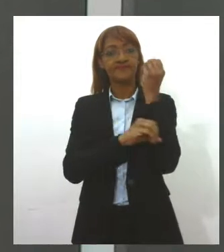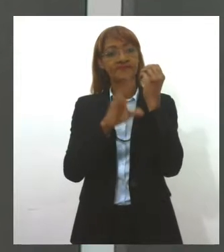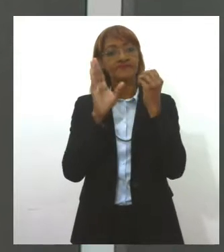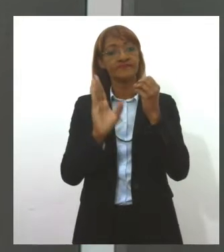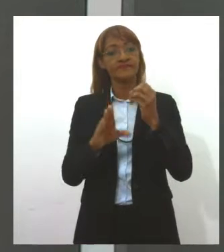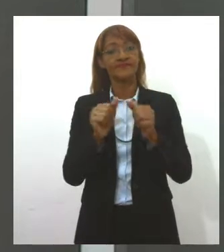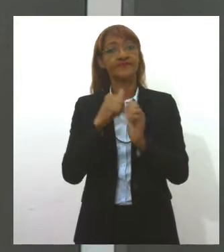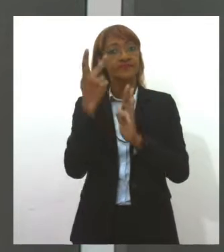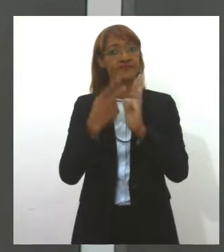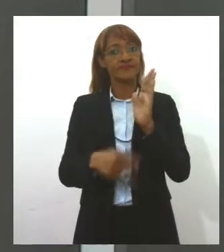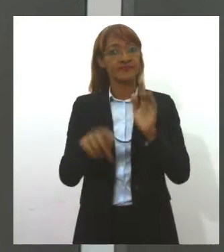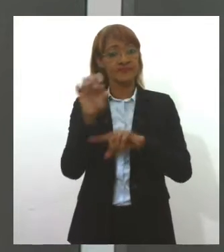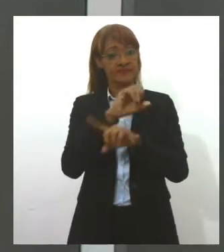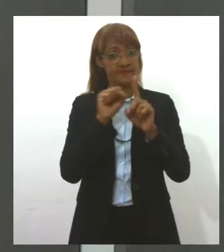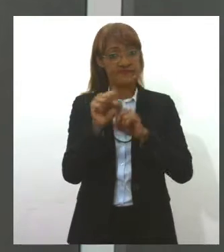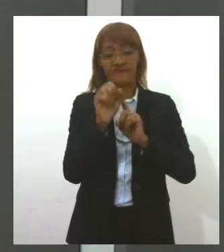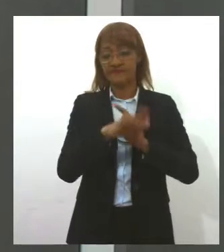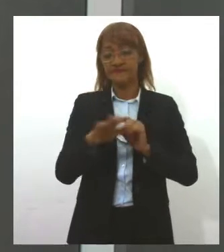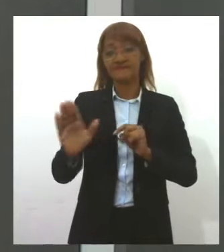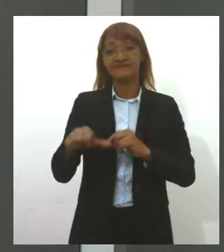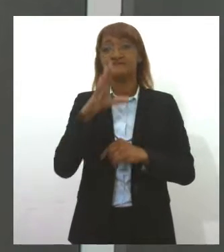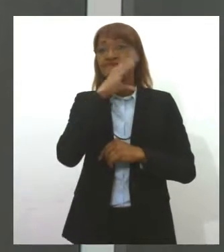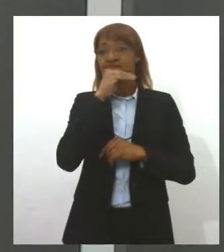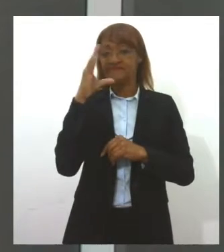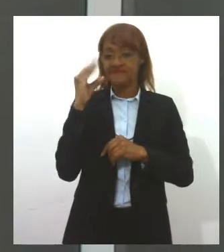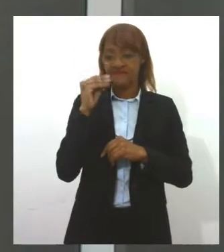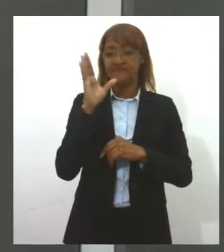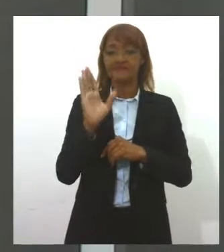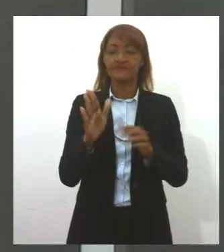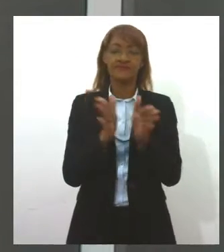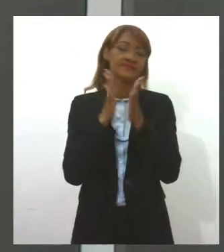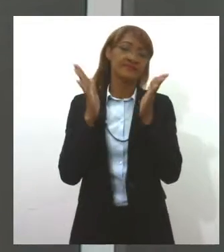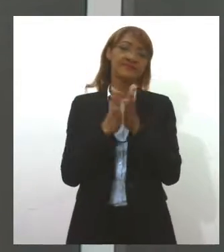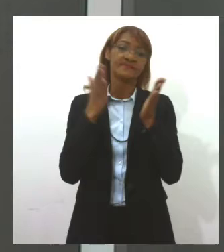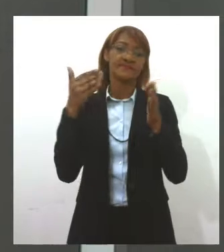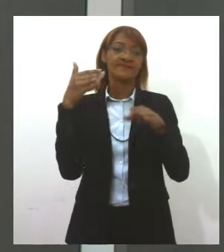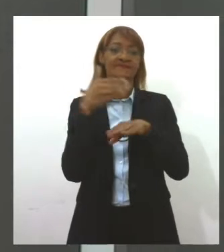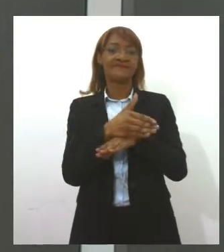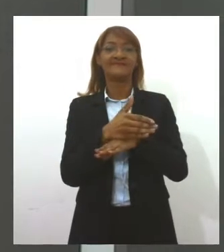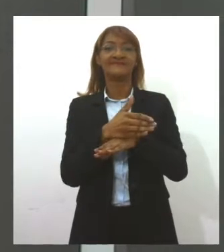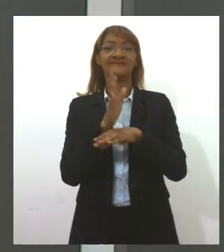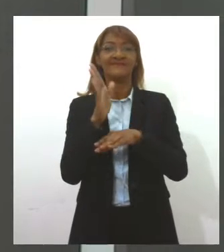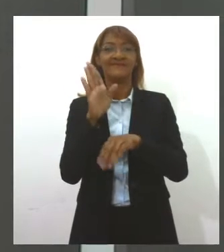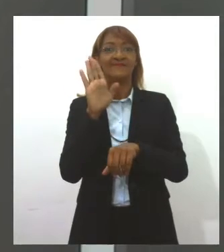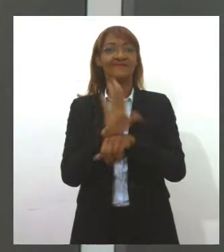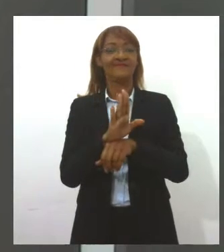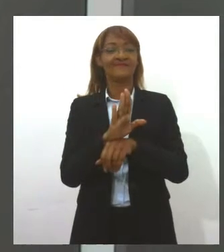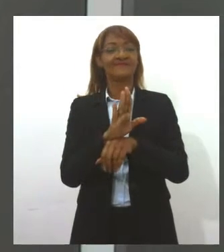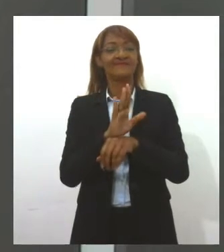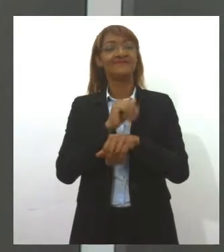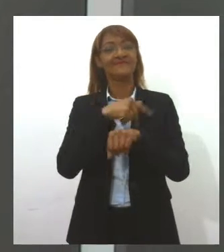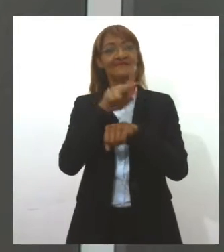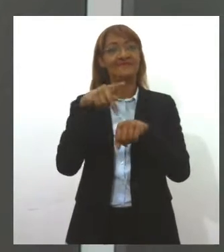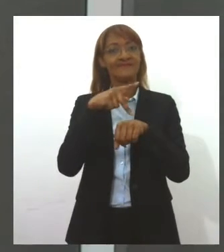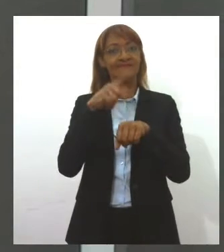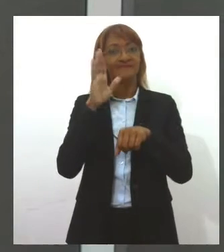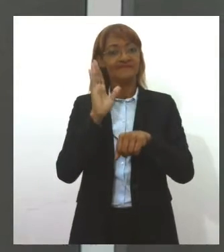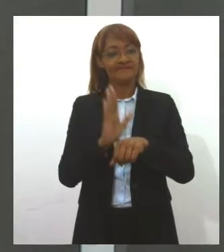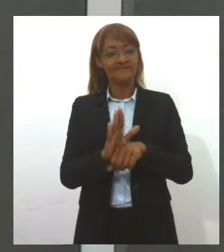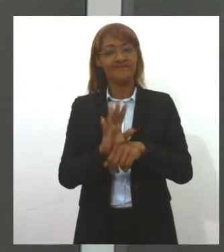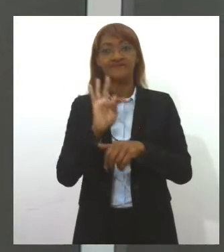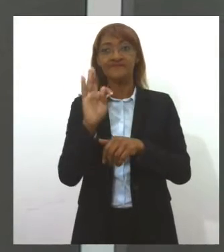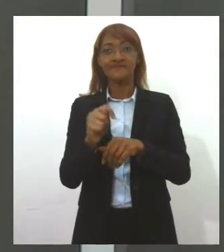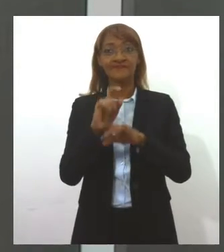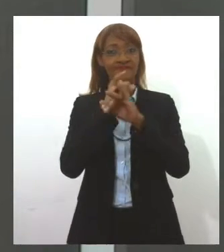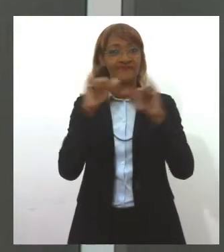O projeto social leva crianças e adolescentes carentes do aloque para uma tarde no parque de diversões. Tudo isso e muito